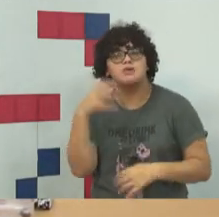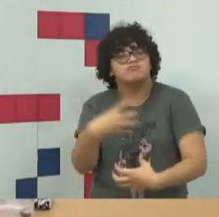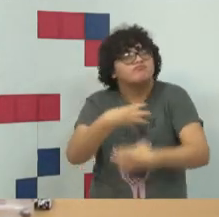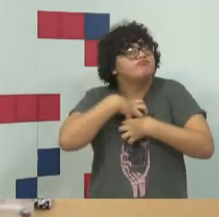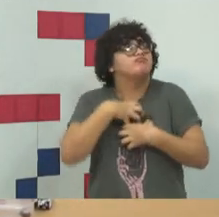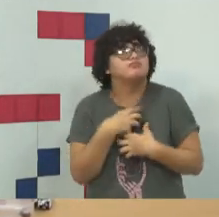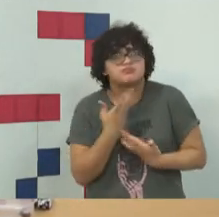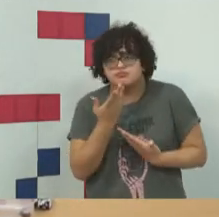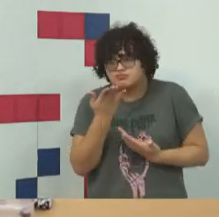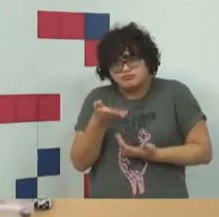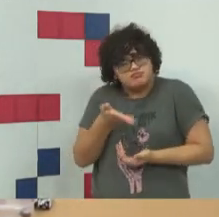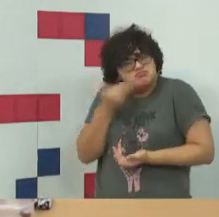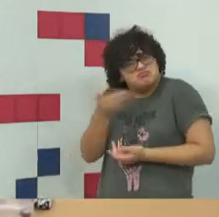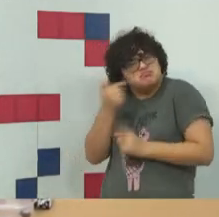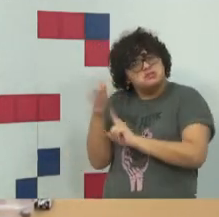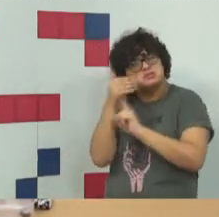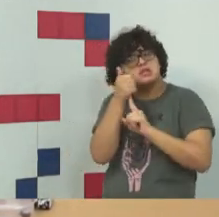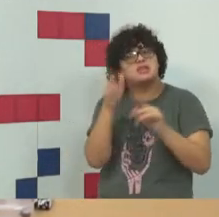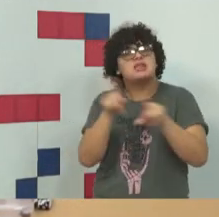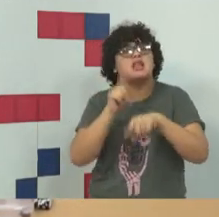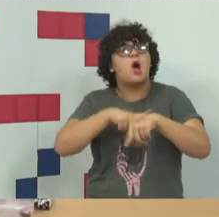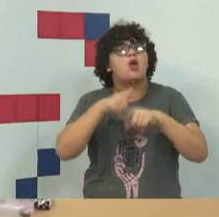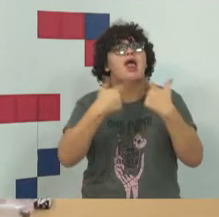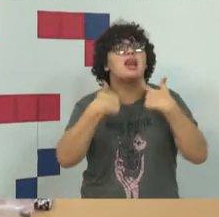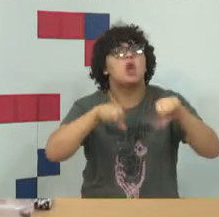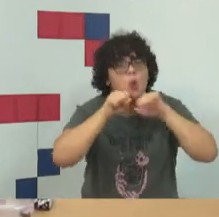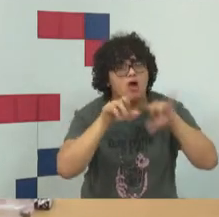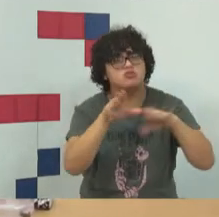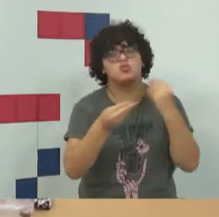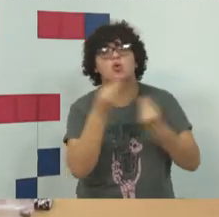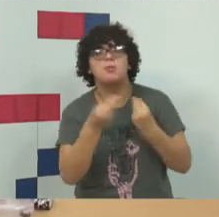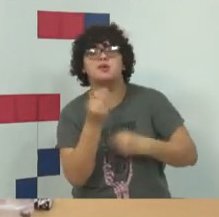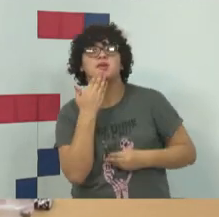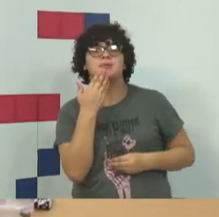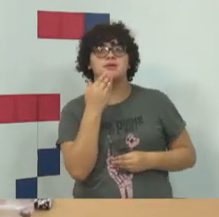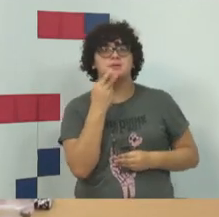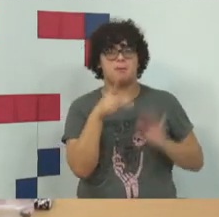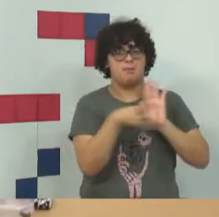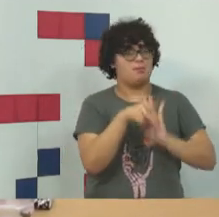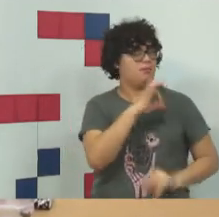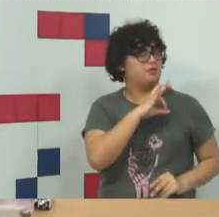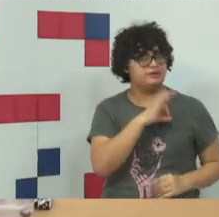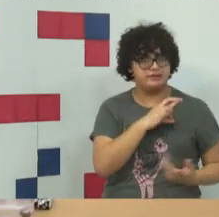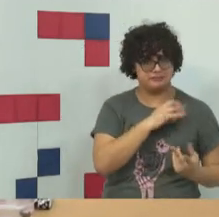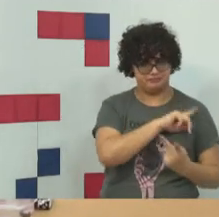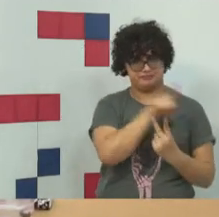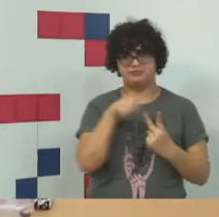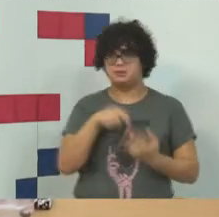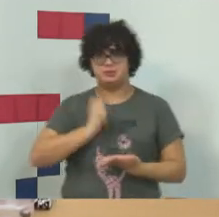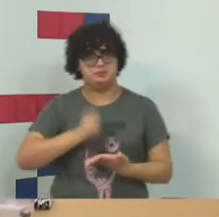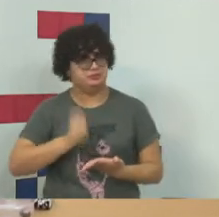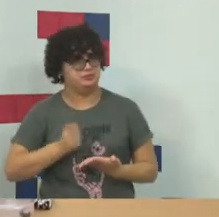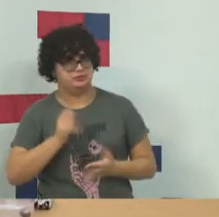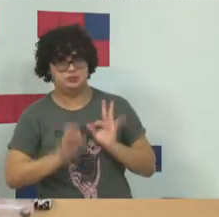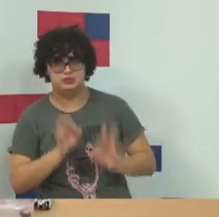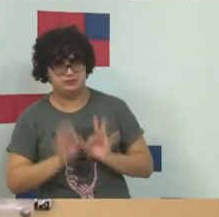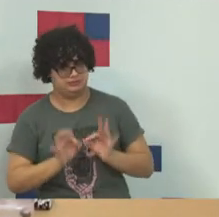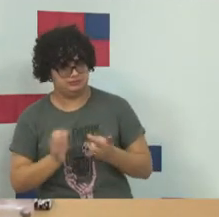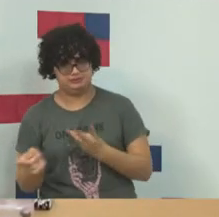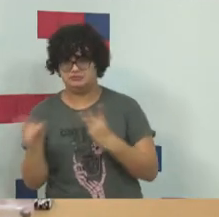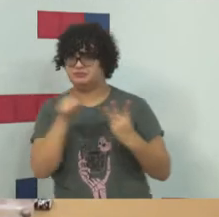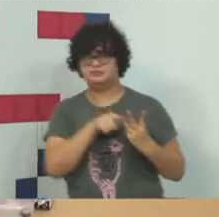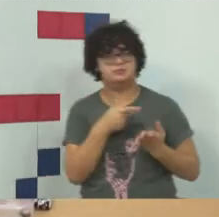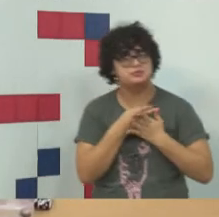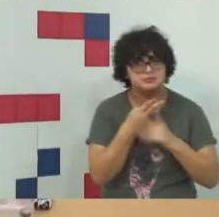com dispositivos e tecnologias e linguagem, vocês vão ter que lidar com o delegado de polícia, com o promotor de justiça, com o procurador de